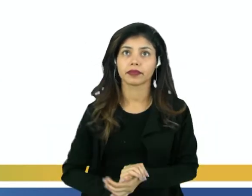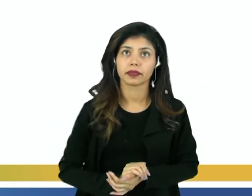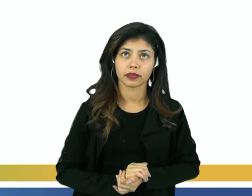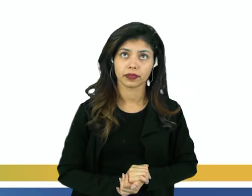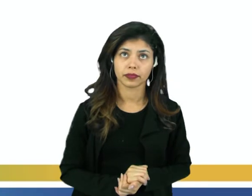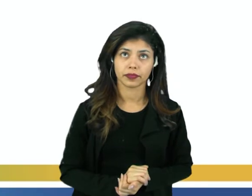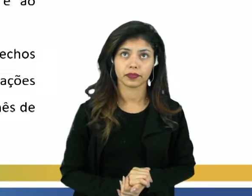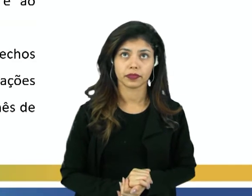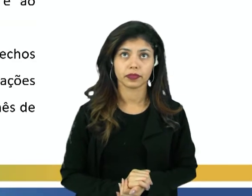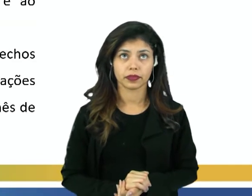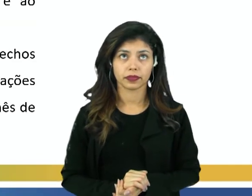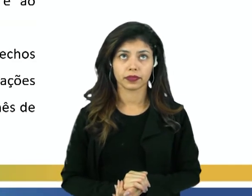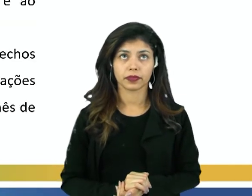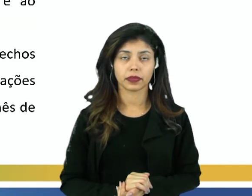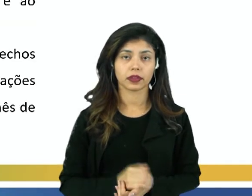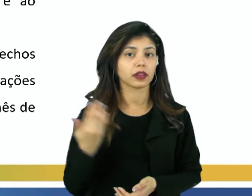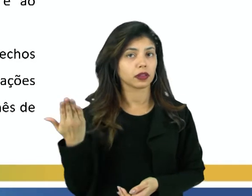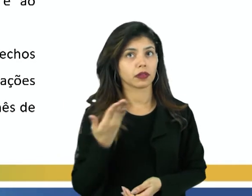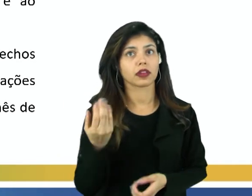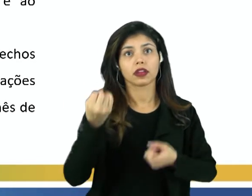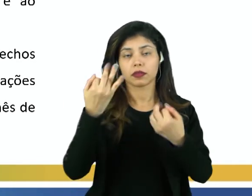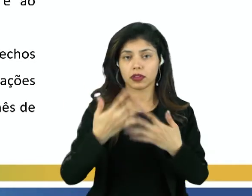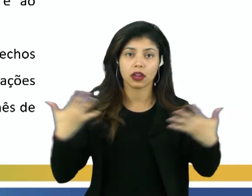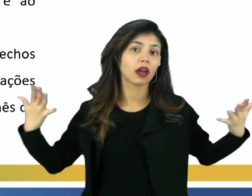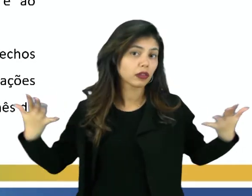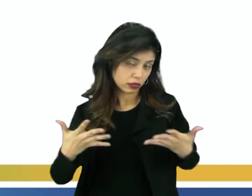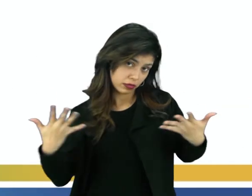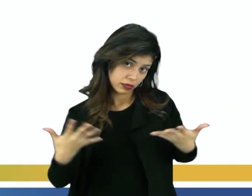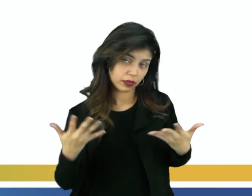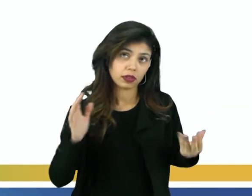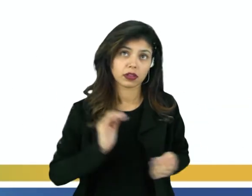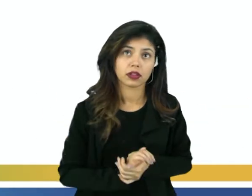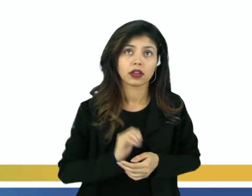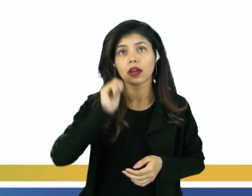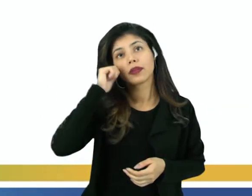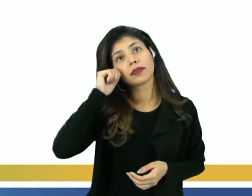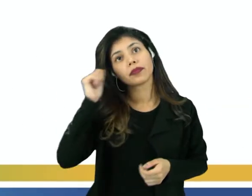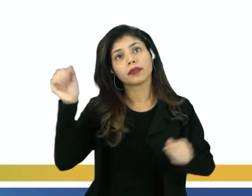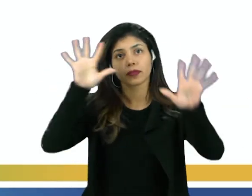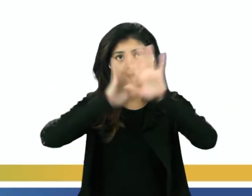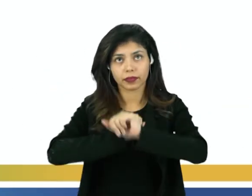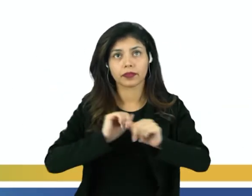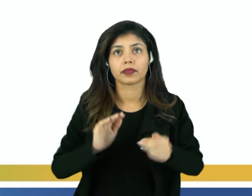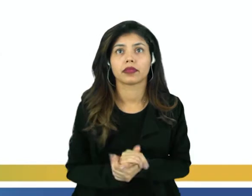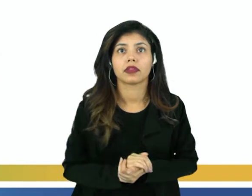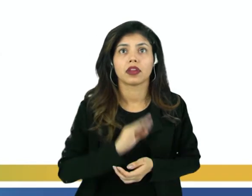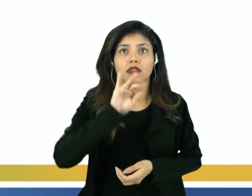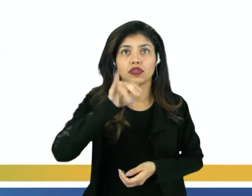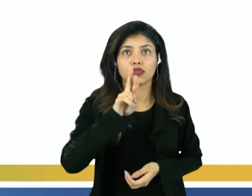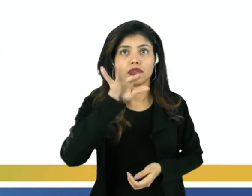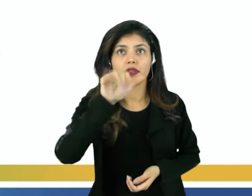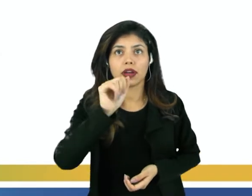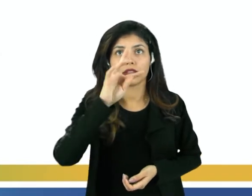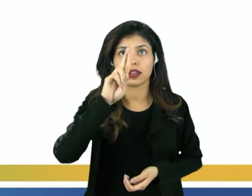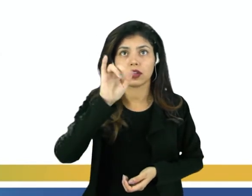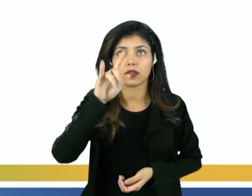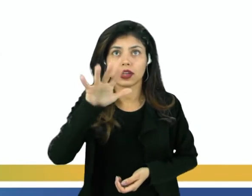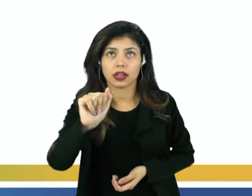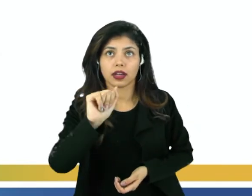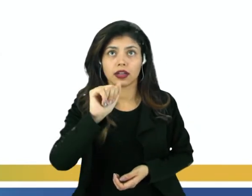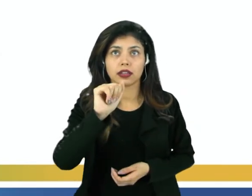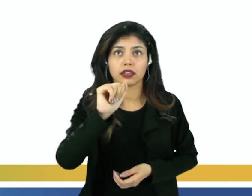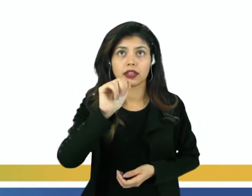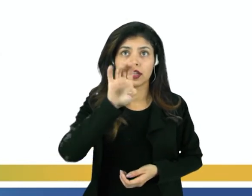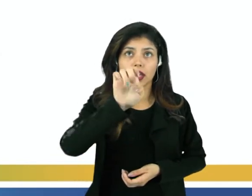bacias que acabei de citar aí, que estão em negrito e estão aqui. Então, eu tenho a bacia do Juruá, do Tarauacá, em